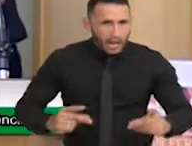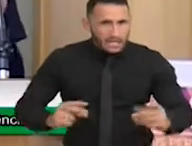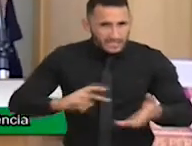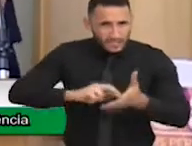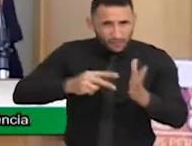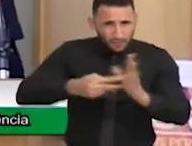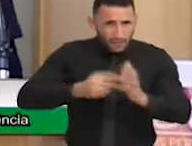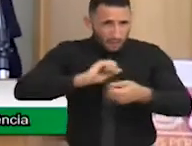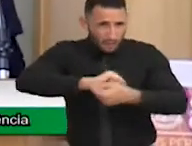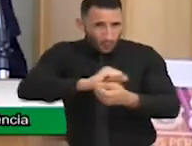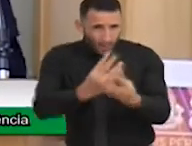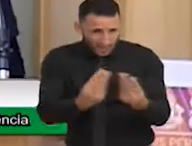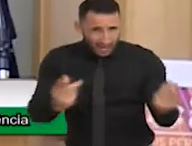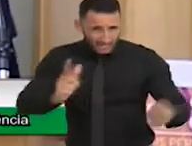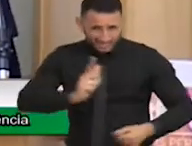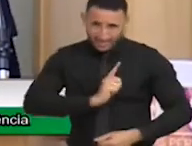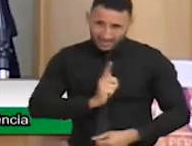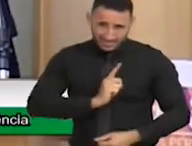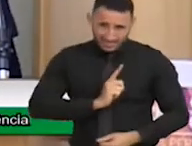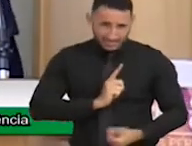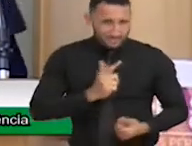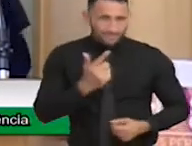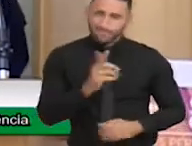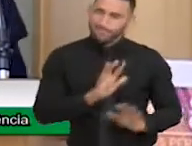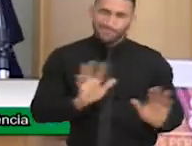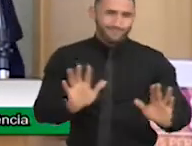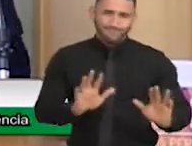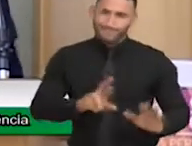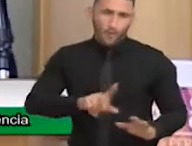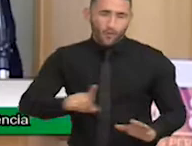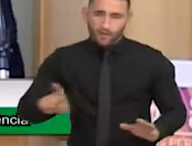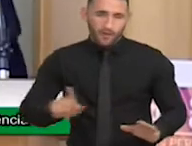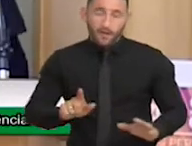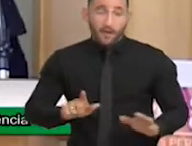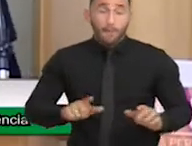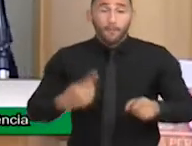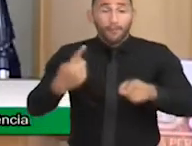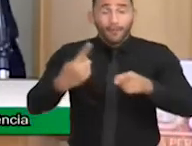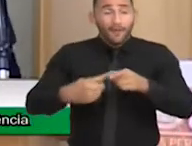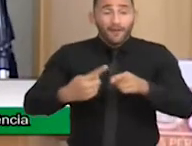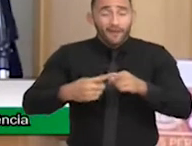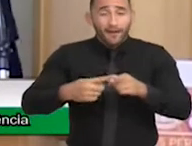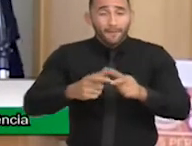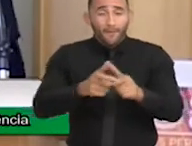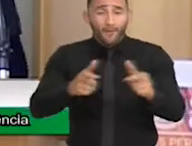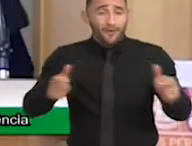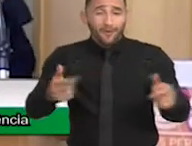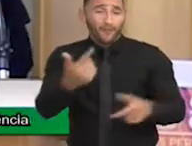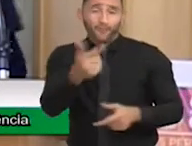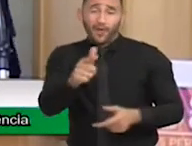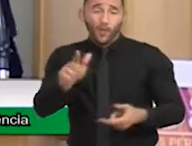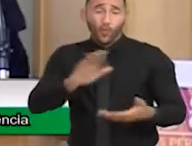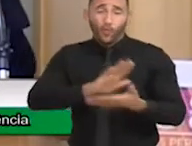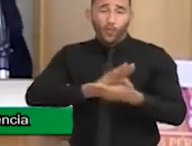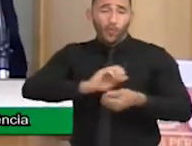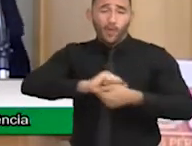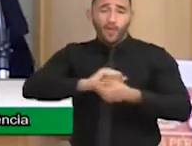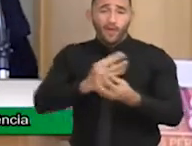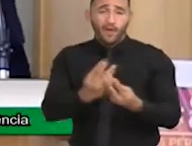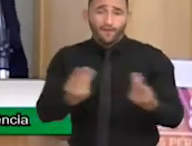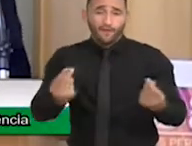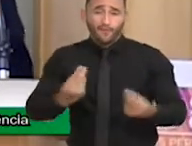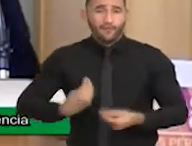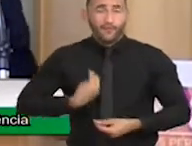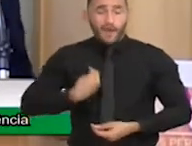elas não tiveram mais oportunidades. Elas não têm qualidade de vida. Nosso país